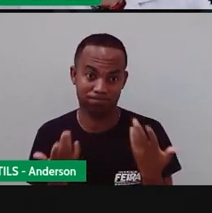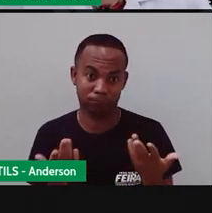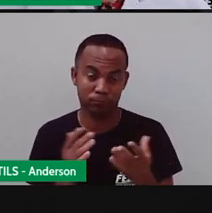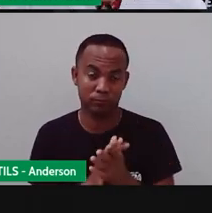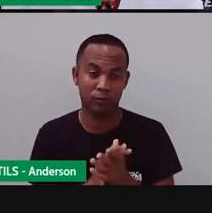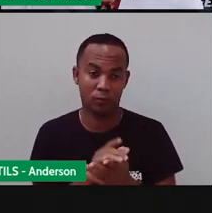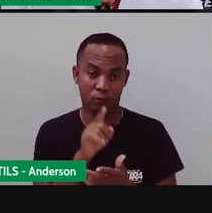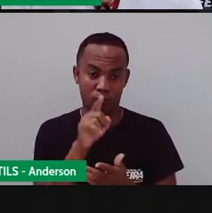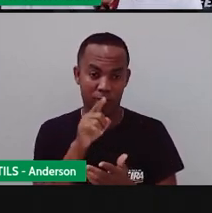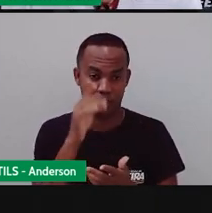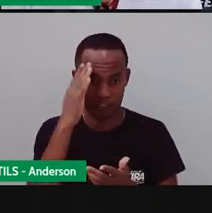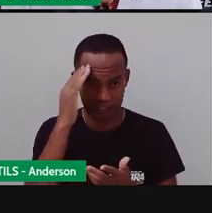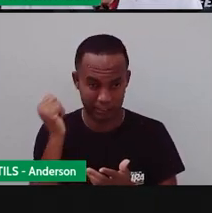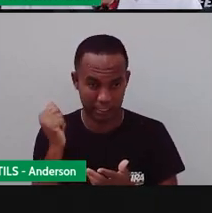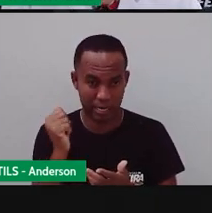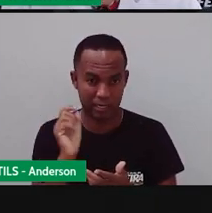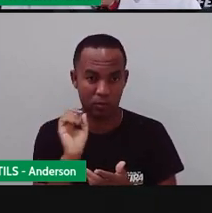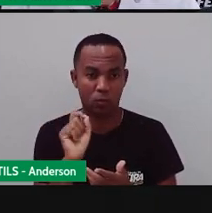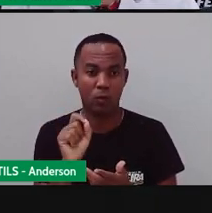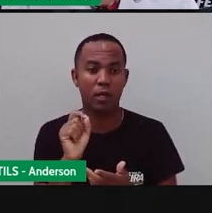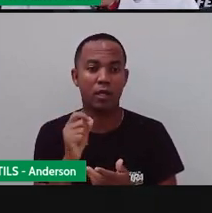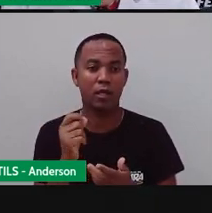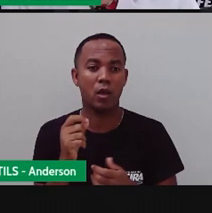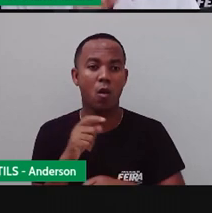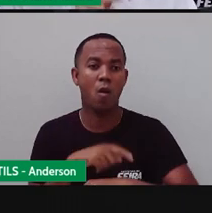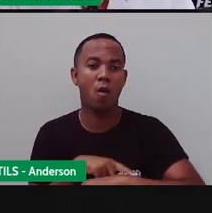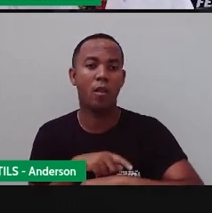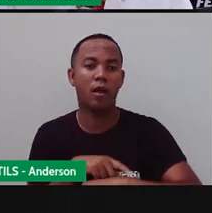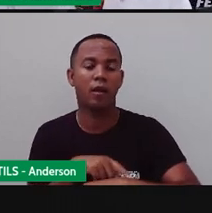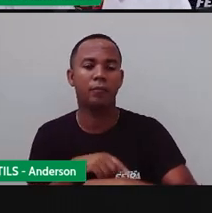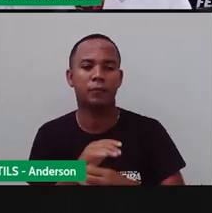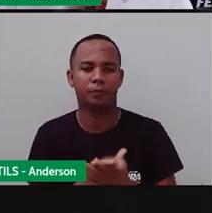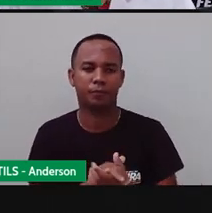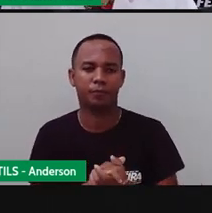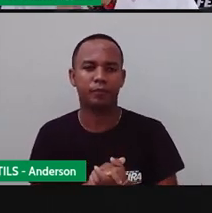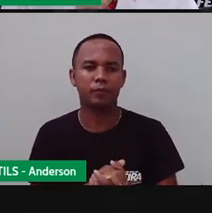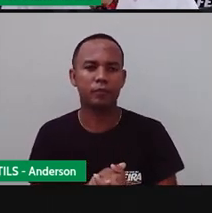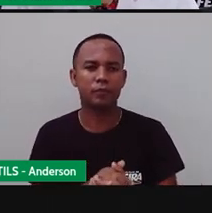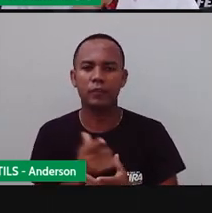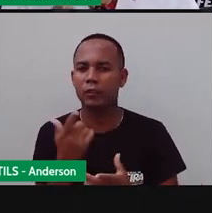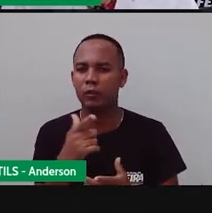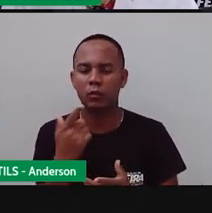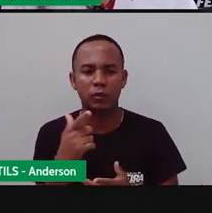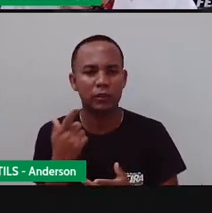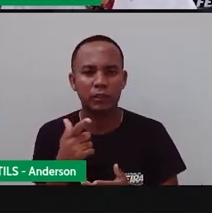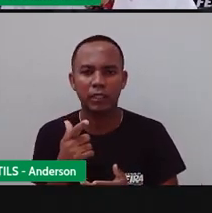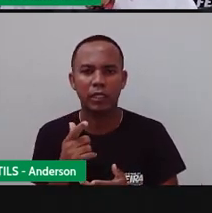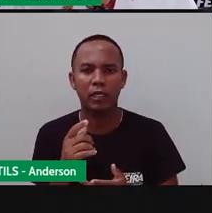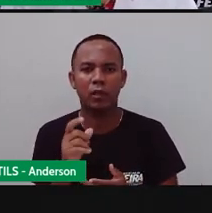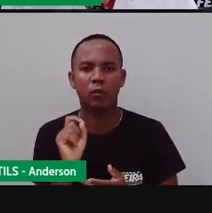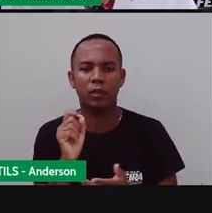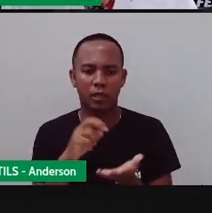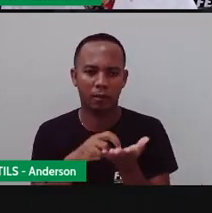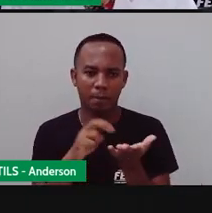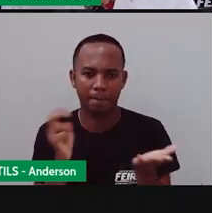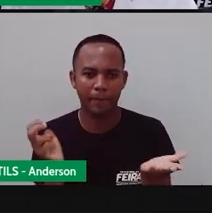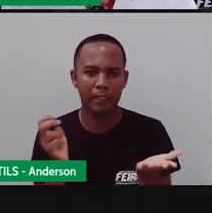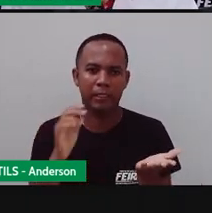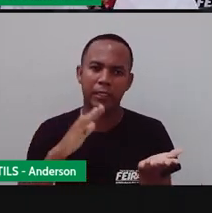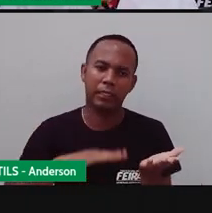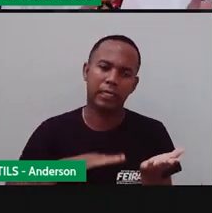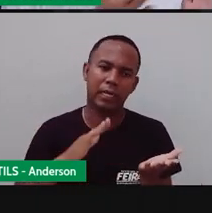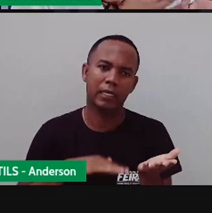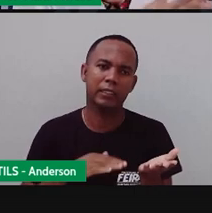né? Vocês já sabem por conta do horário. Então, se a gente não tivesse essa definição entre manhã e tarde também,